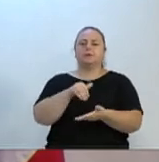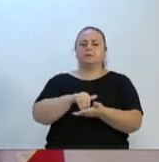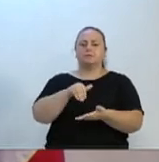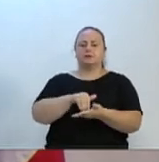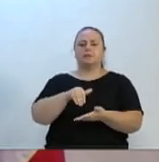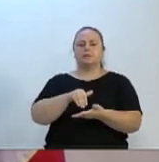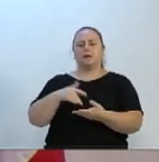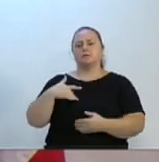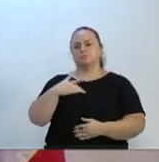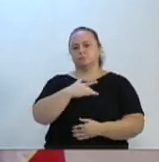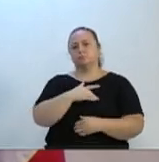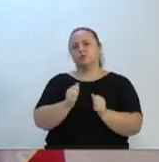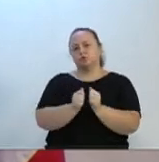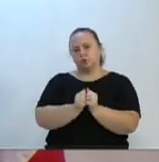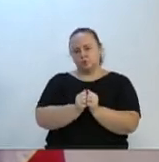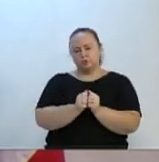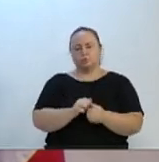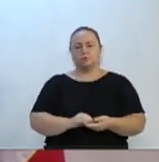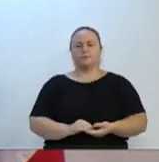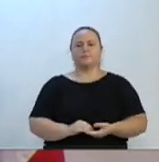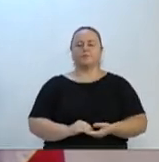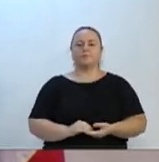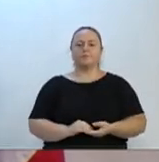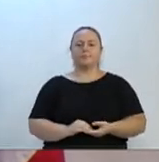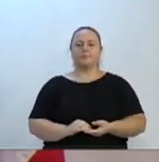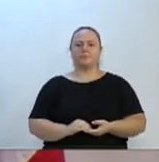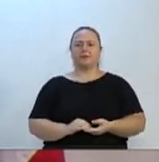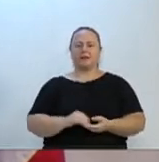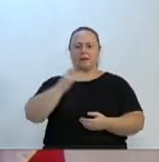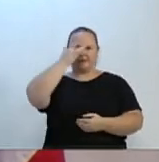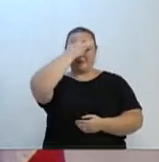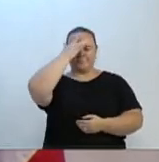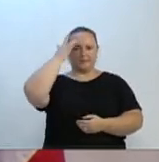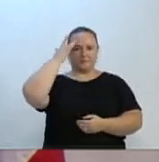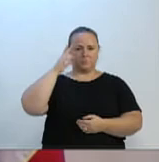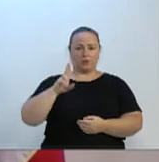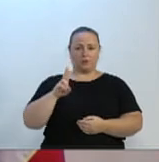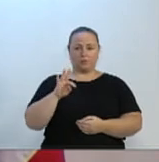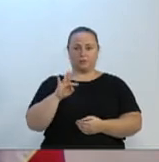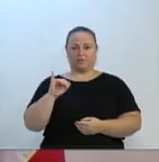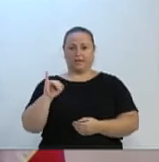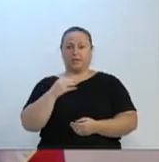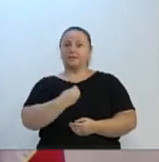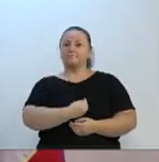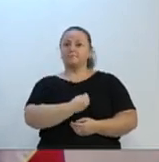é de que a pessoa que estava internada na UTI não está mais.